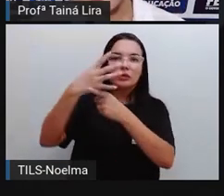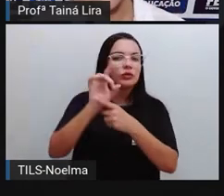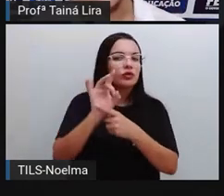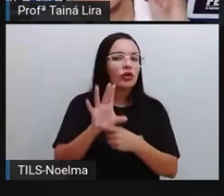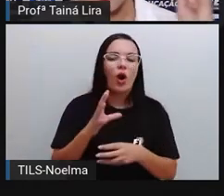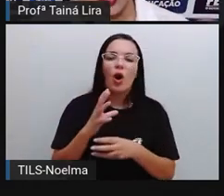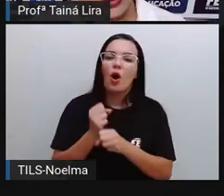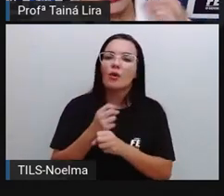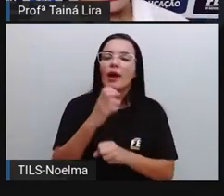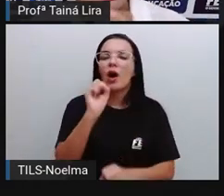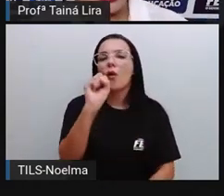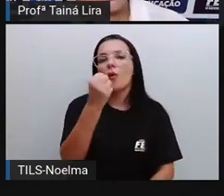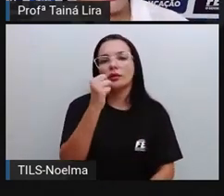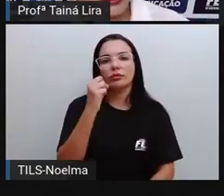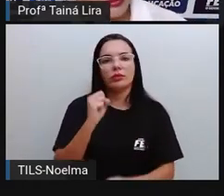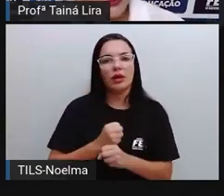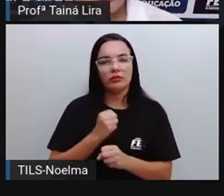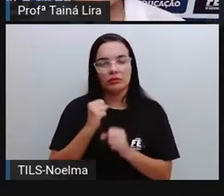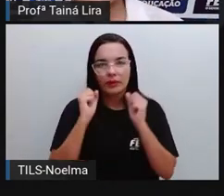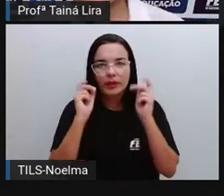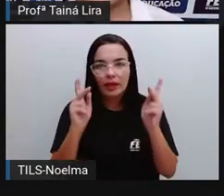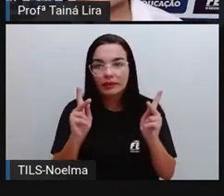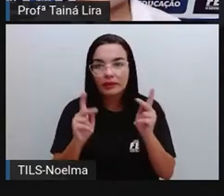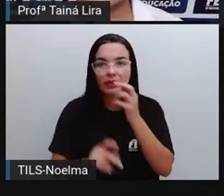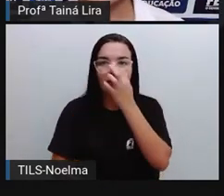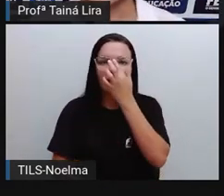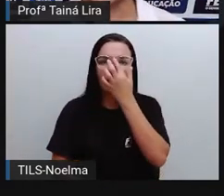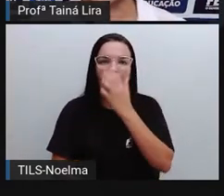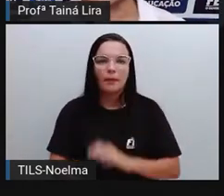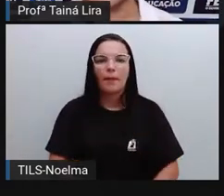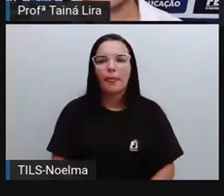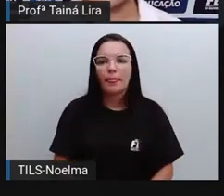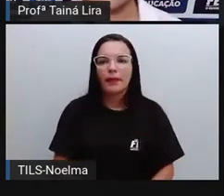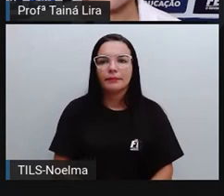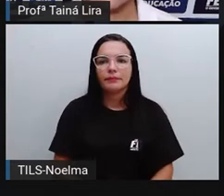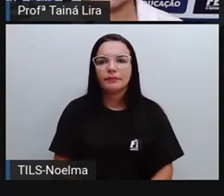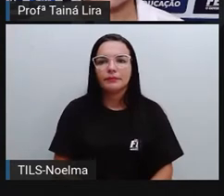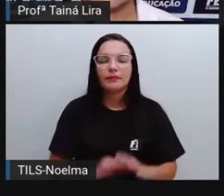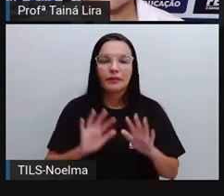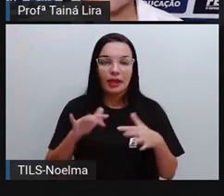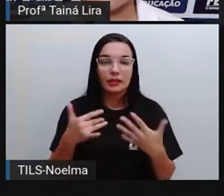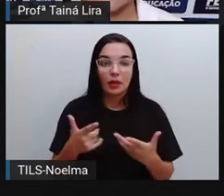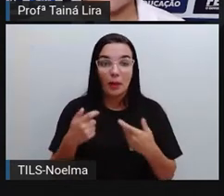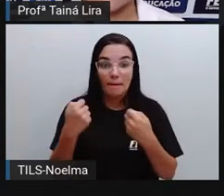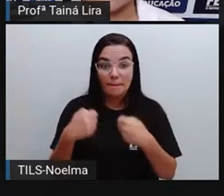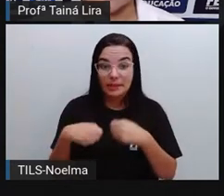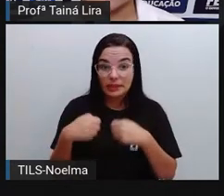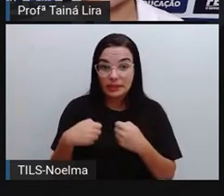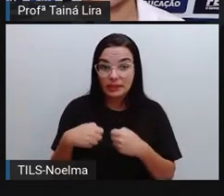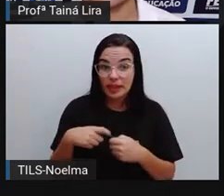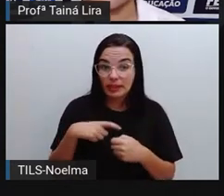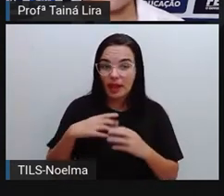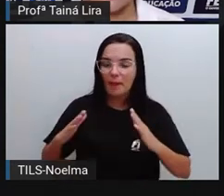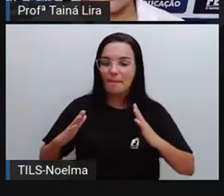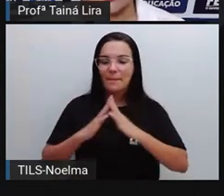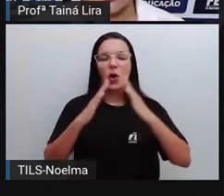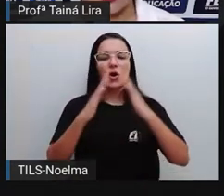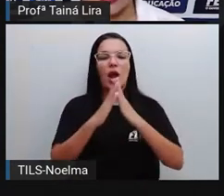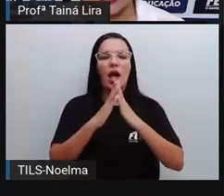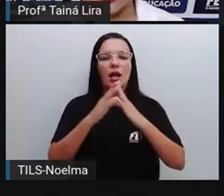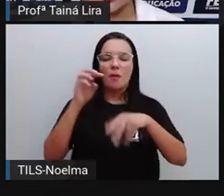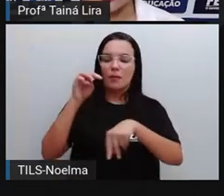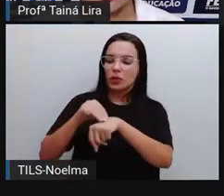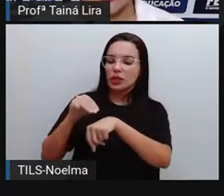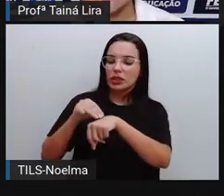ficar ali é de oito anos, tá bom? Então, precisa ser domiciliado eleitoralmente no município que